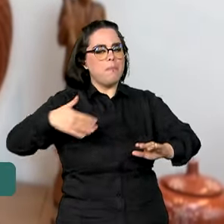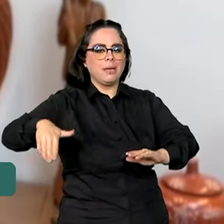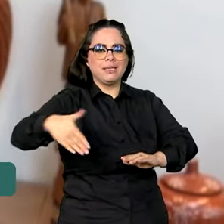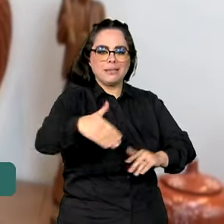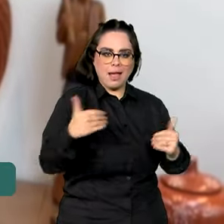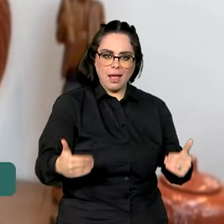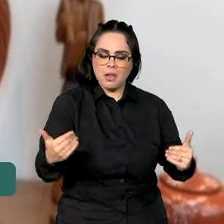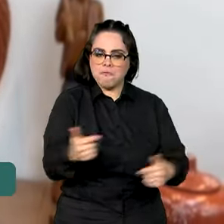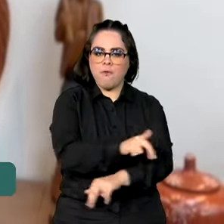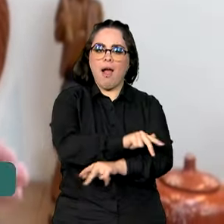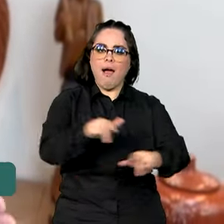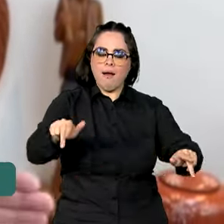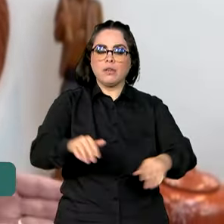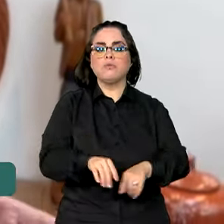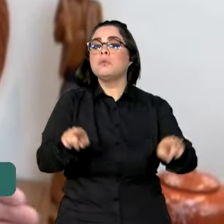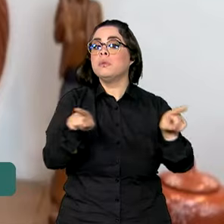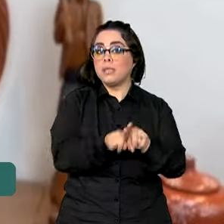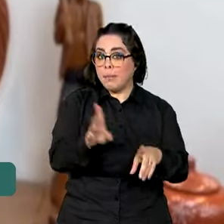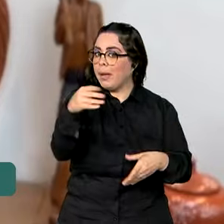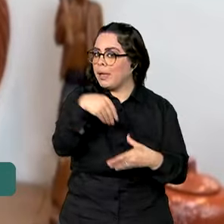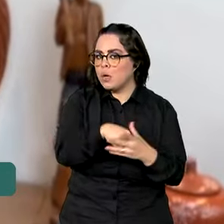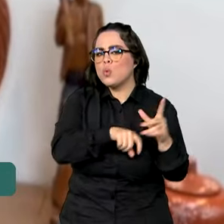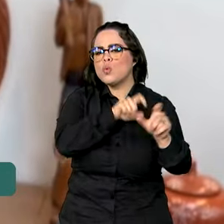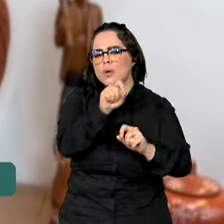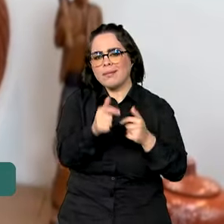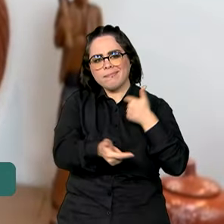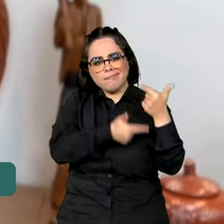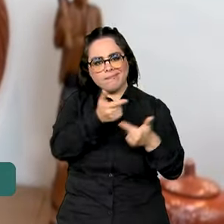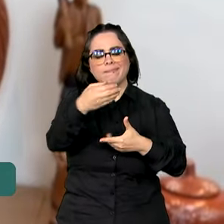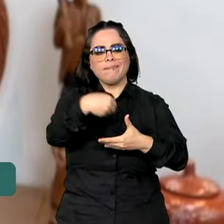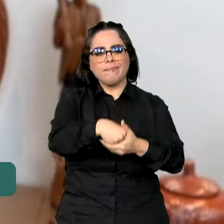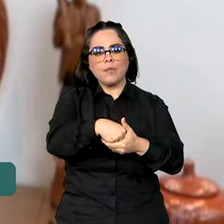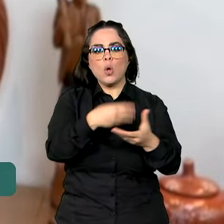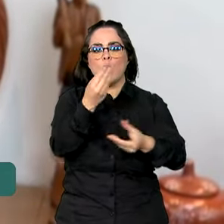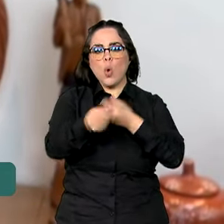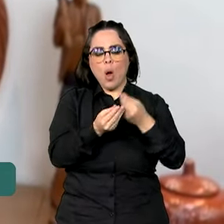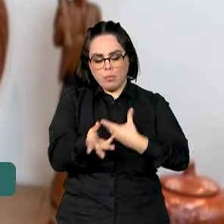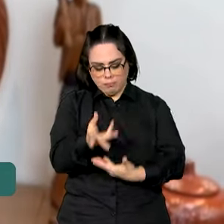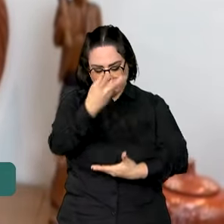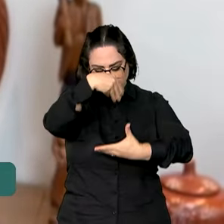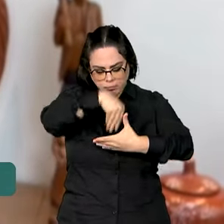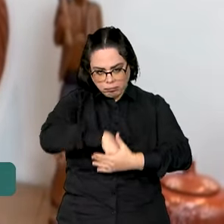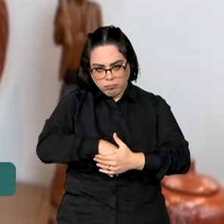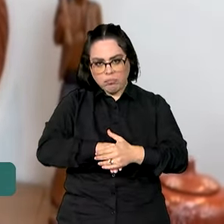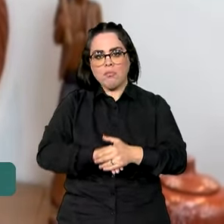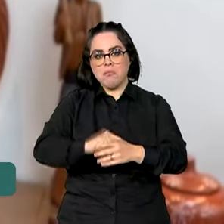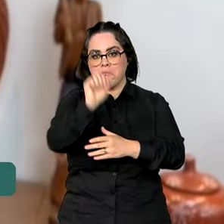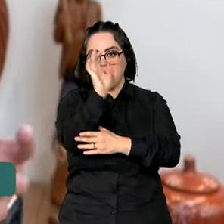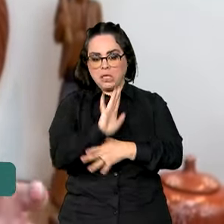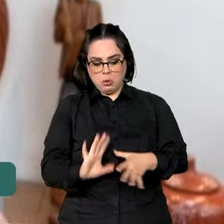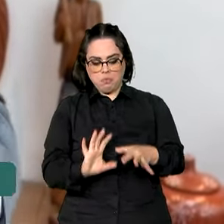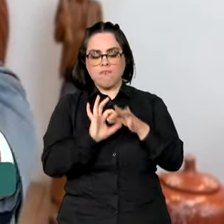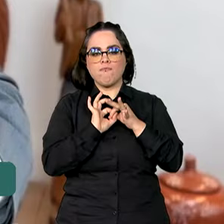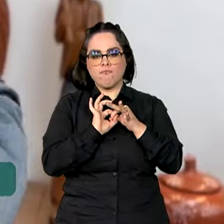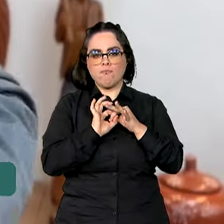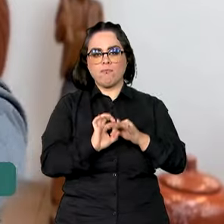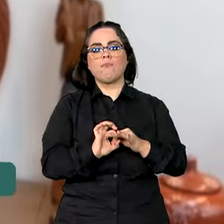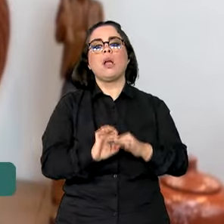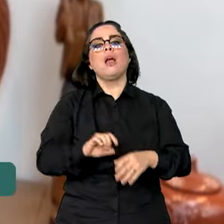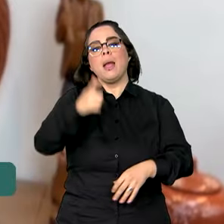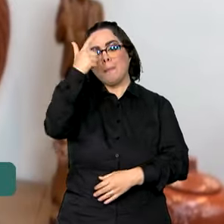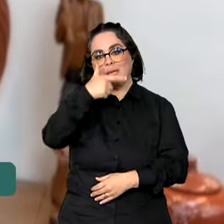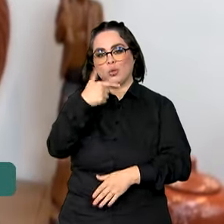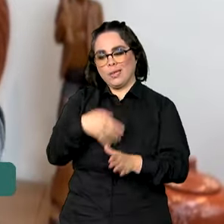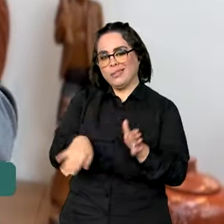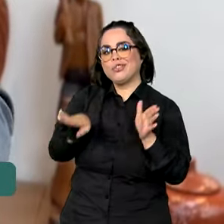E aqui também trabalha as condições dessa internalização dentro do Brasil. Aqui, dos que